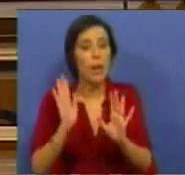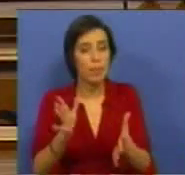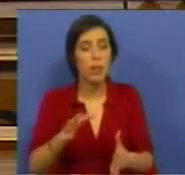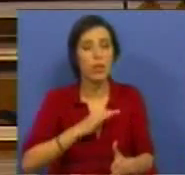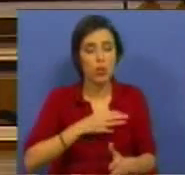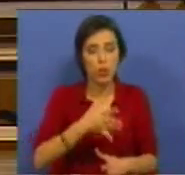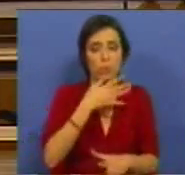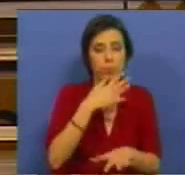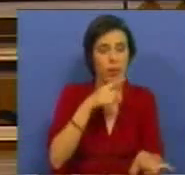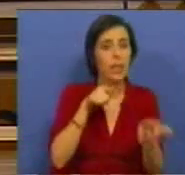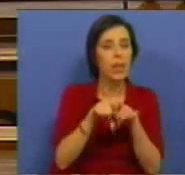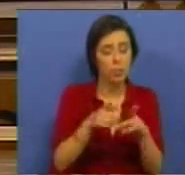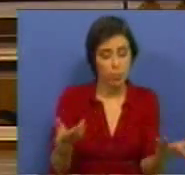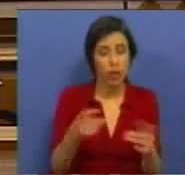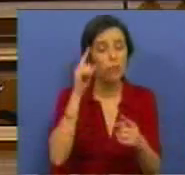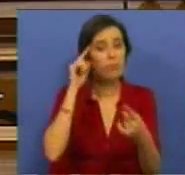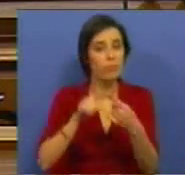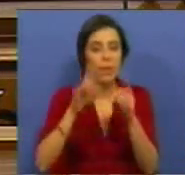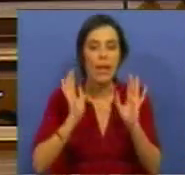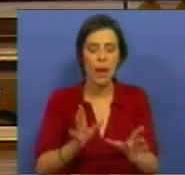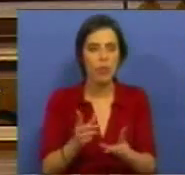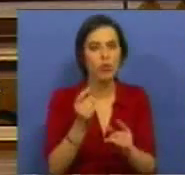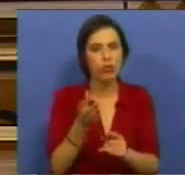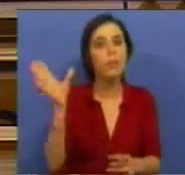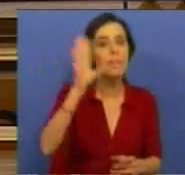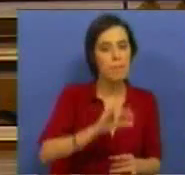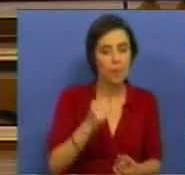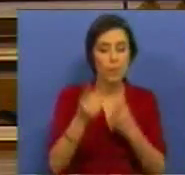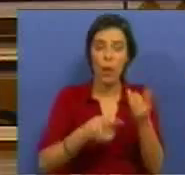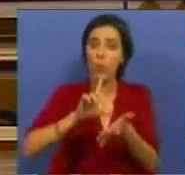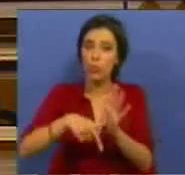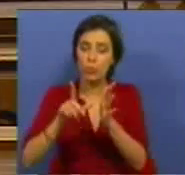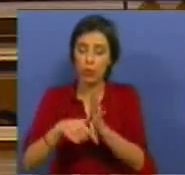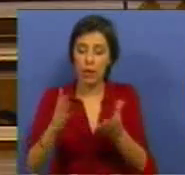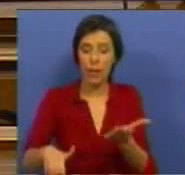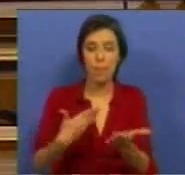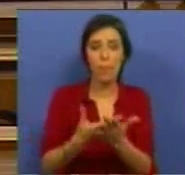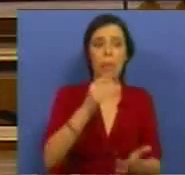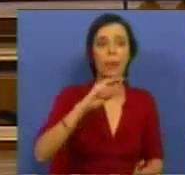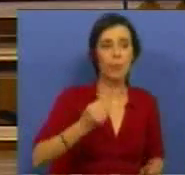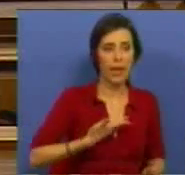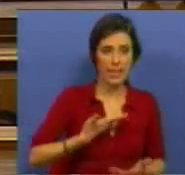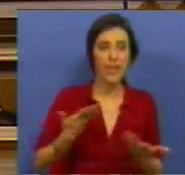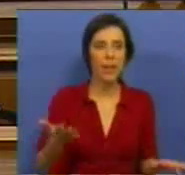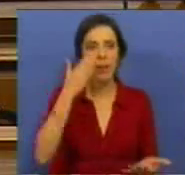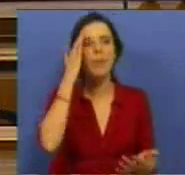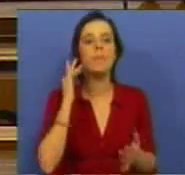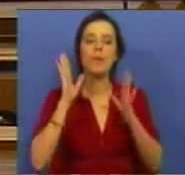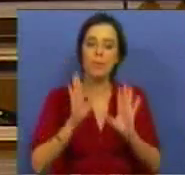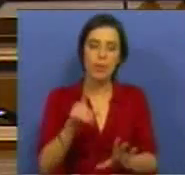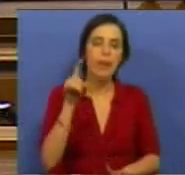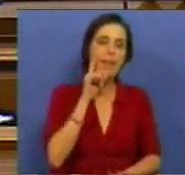Srs. Deputados, e nesse sentido, provavelmente é preciso ir um bocadinho mais longe em alguns projetos apresentados pelo PSD. É preciso